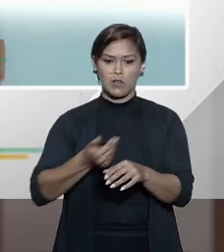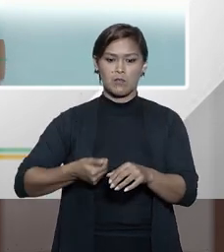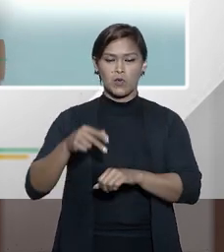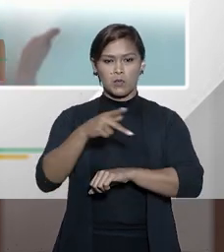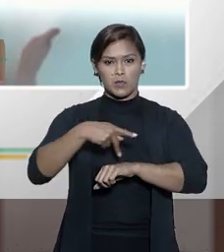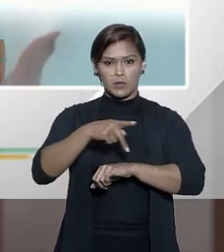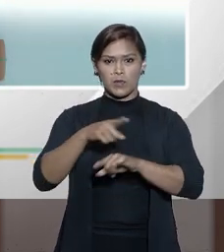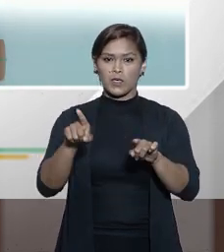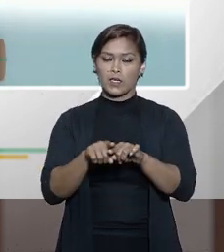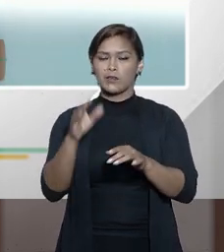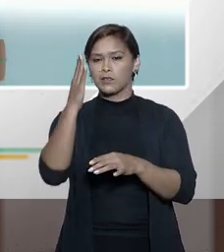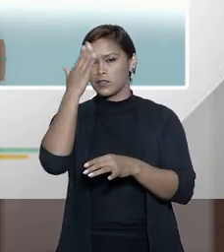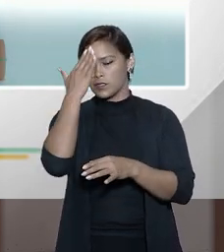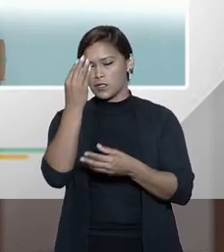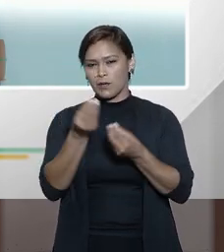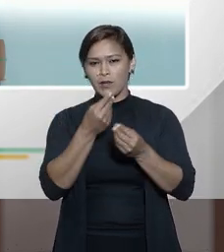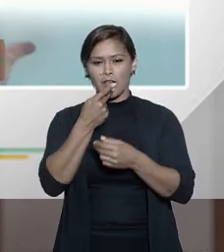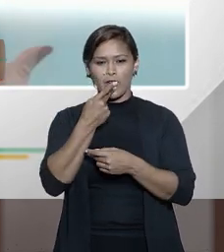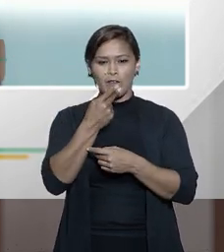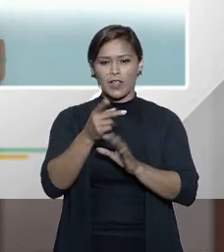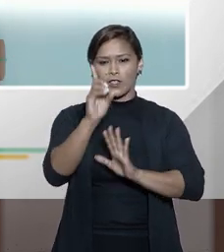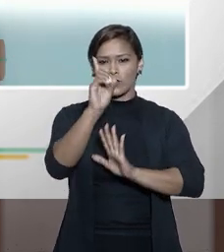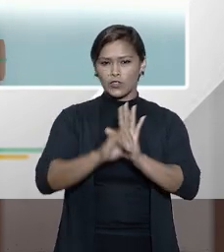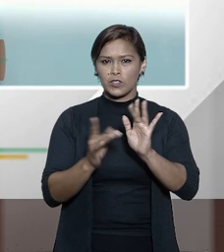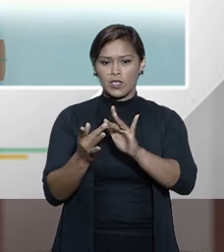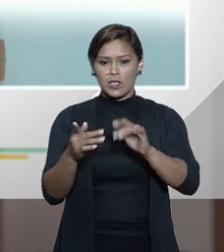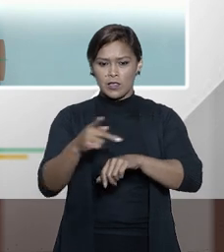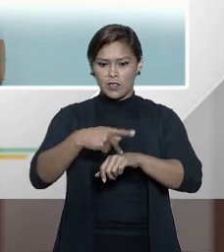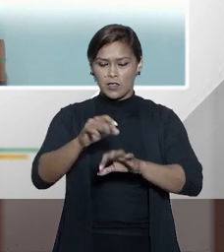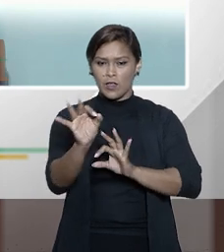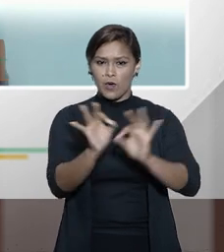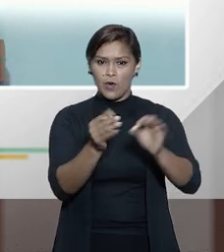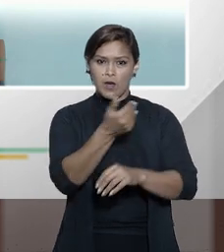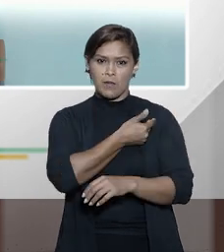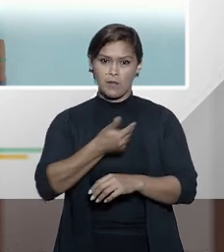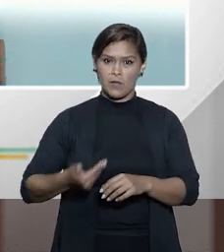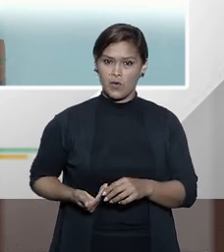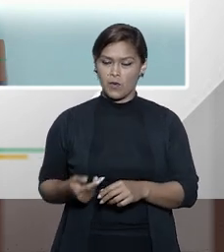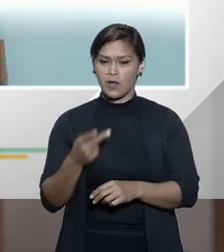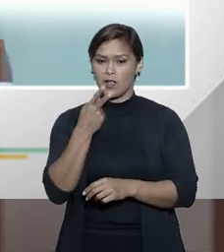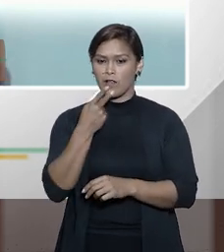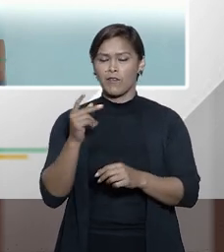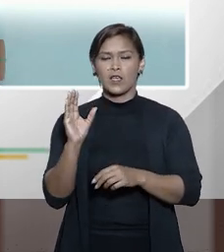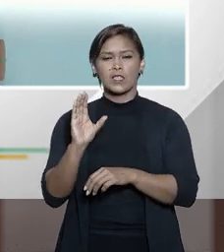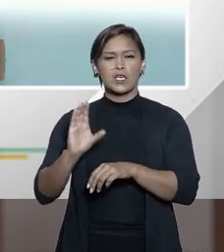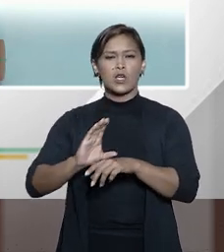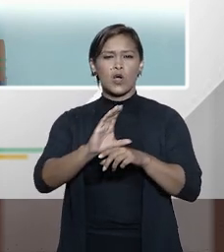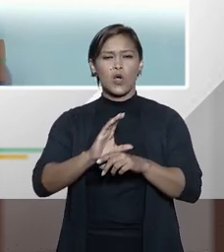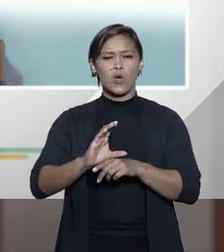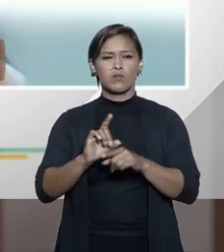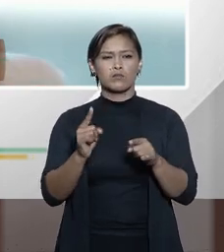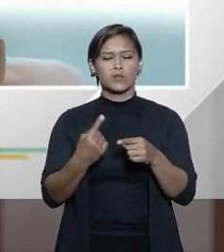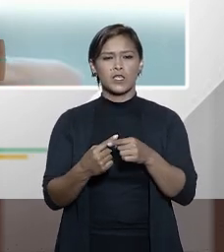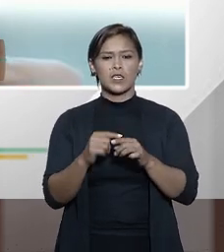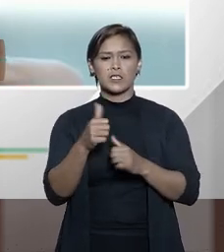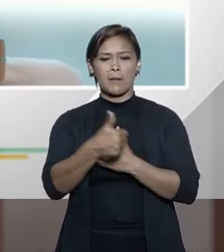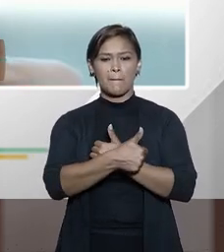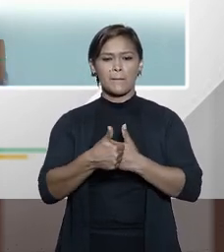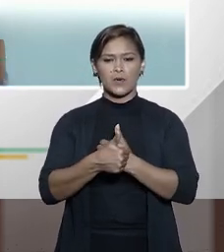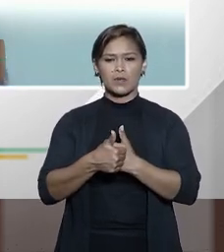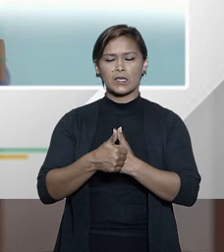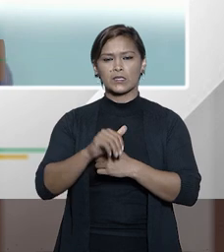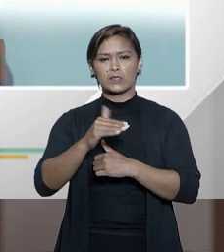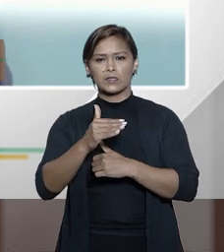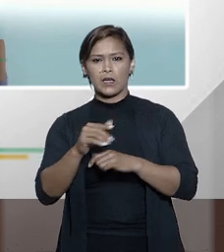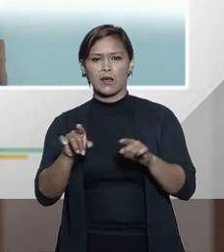nacional. E a gente sabe que quando a gente fala em direito internacional de ordem pública, gente está falando desse conceito que é essa moralidade